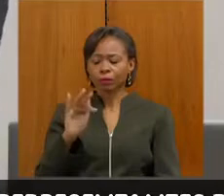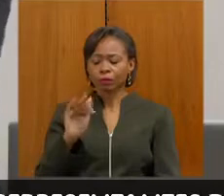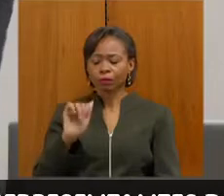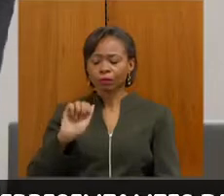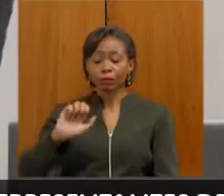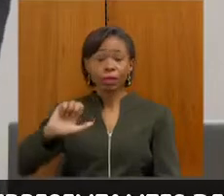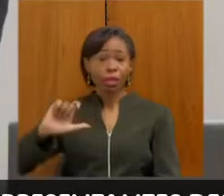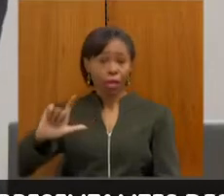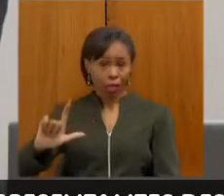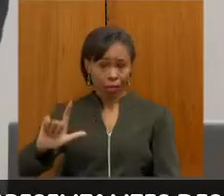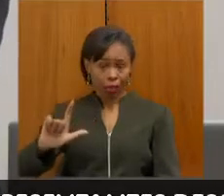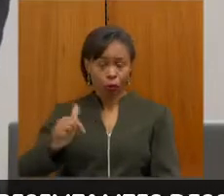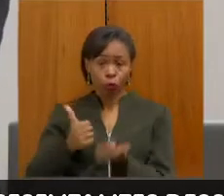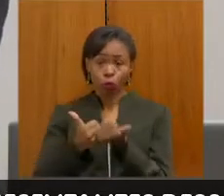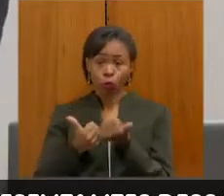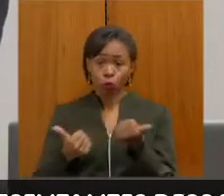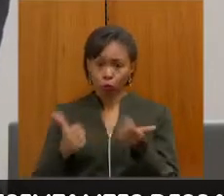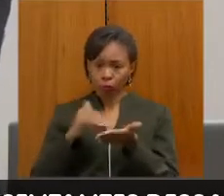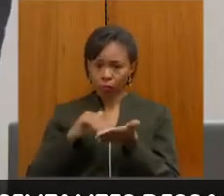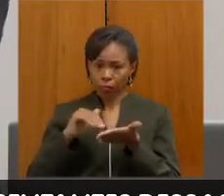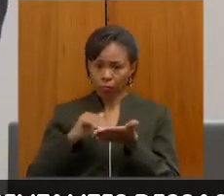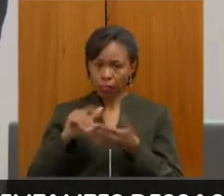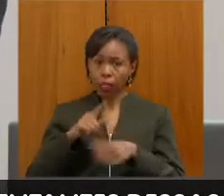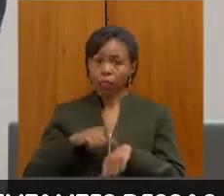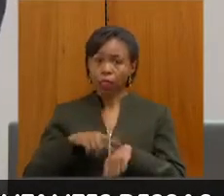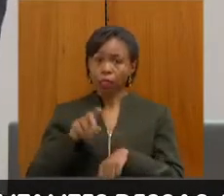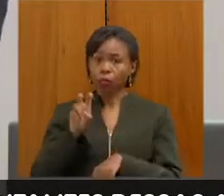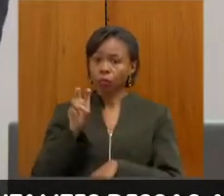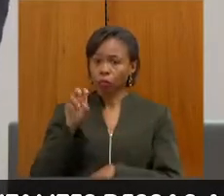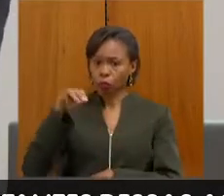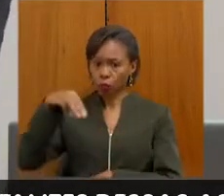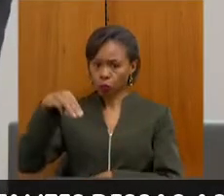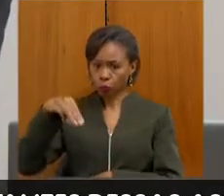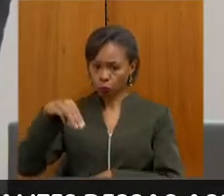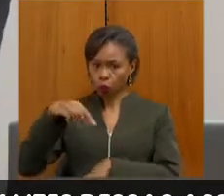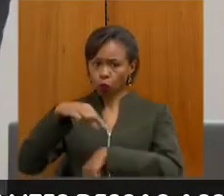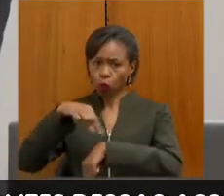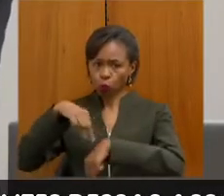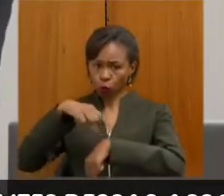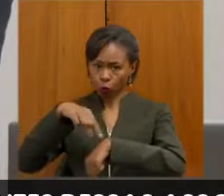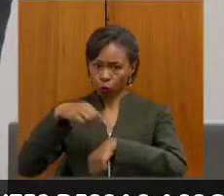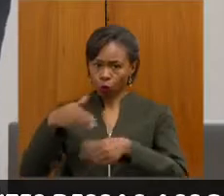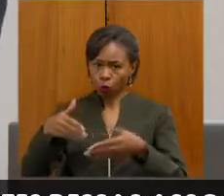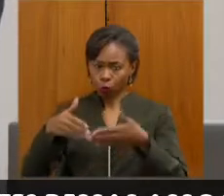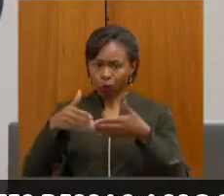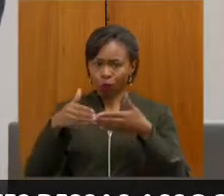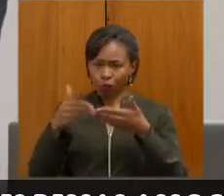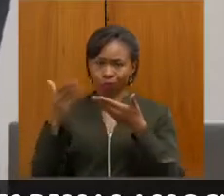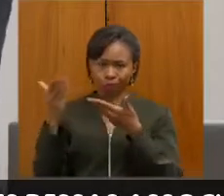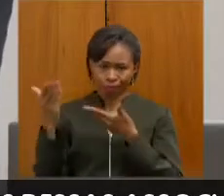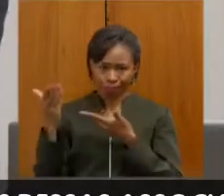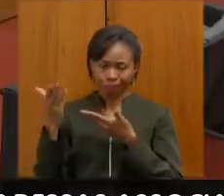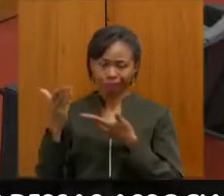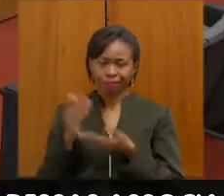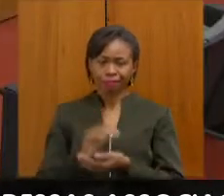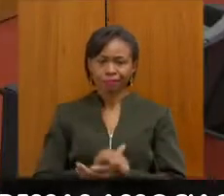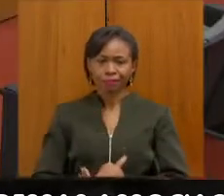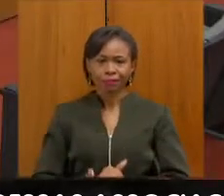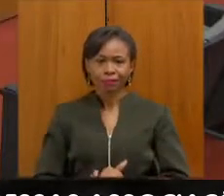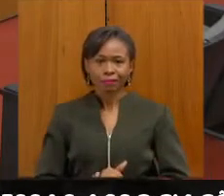Cinco minutos, vou pedir, então, a nossa assessoria para colocar aqui o cronômetro. Se precisar de mais um tempo, fique à vontade.